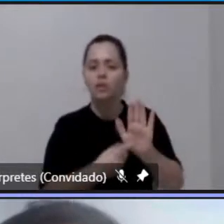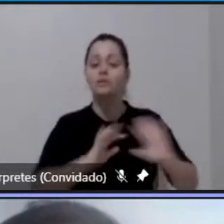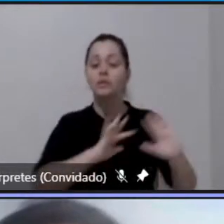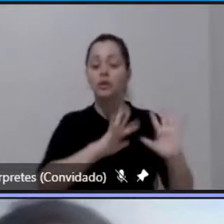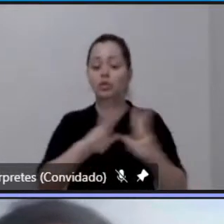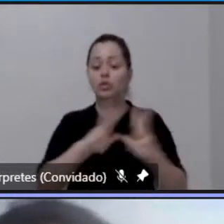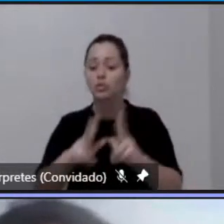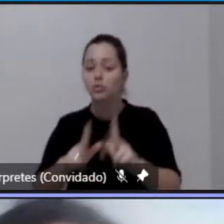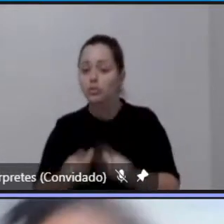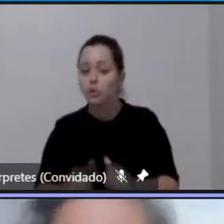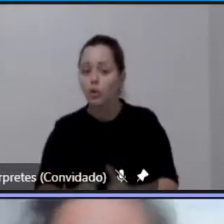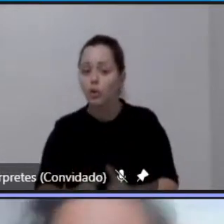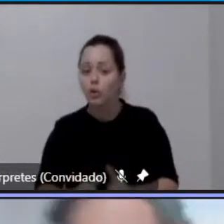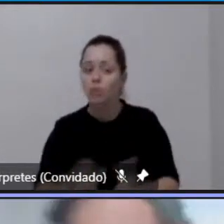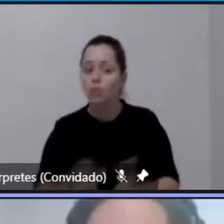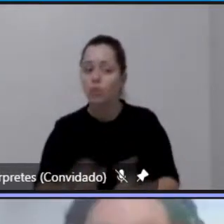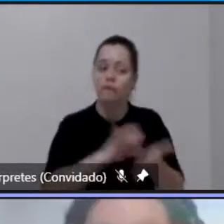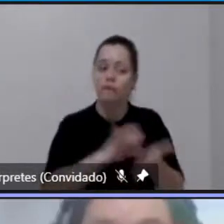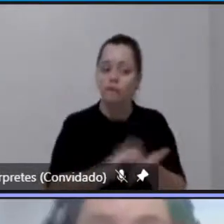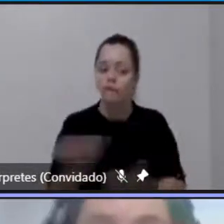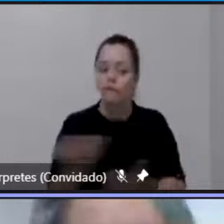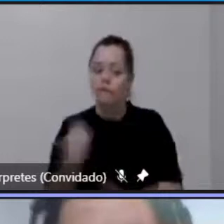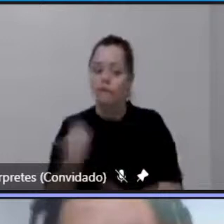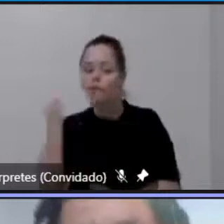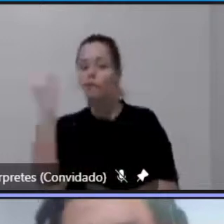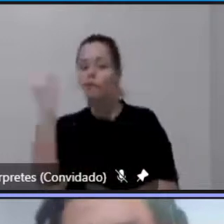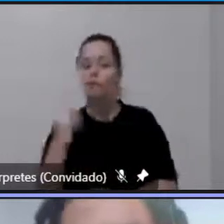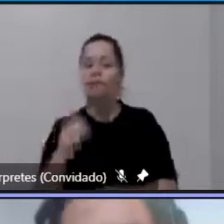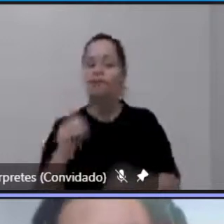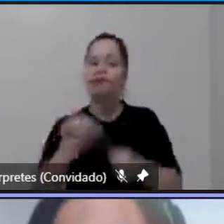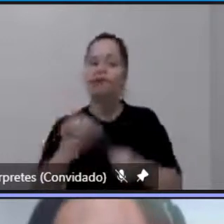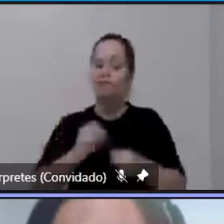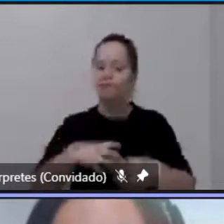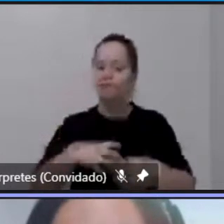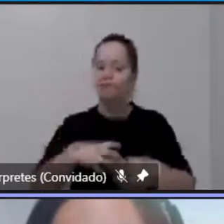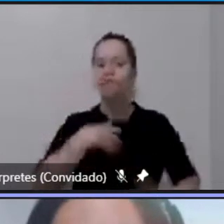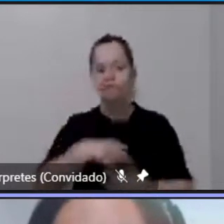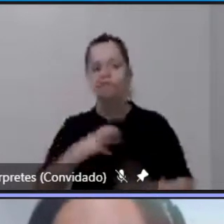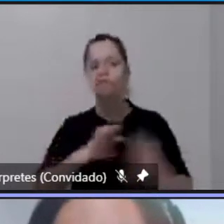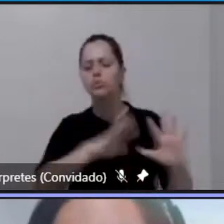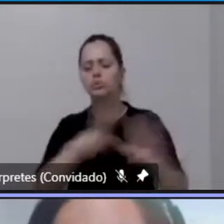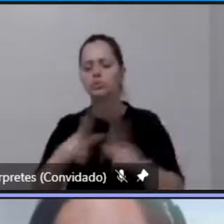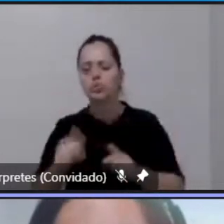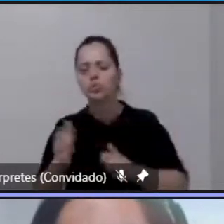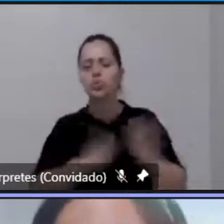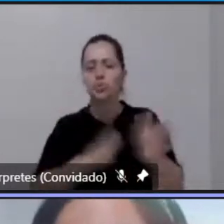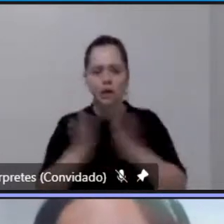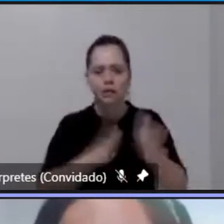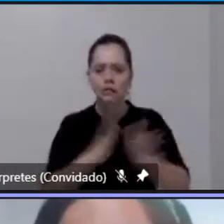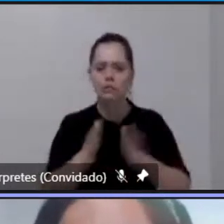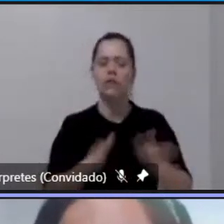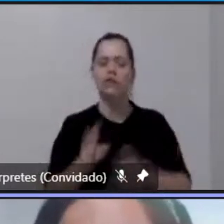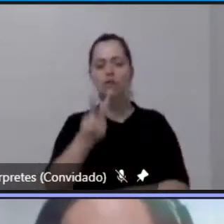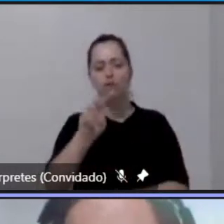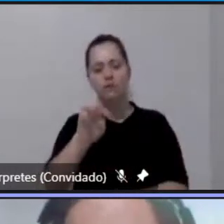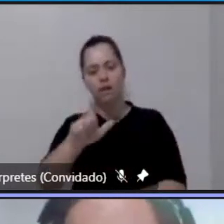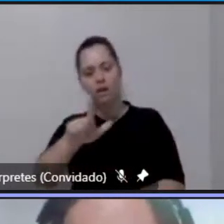relevância faz sentido a região metropolitana do Vale ter